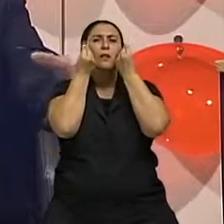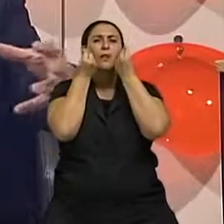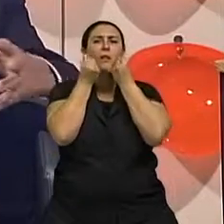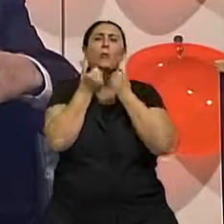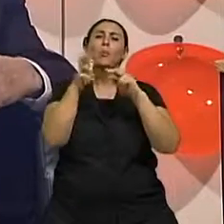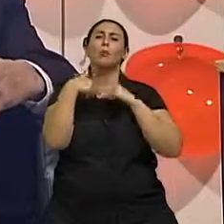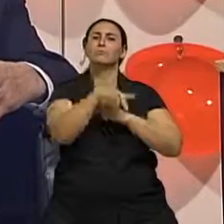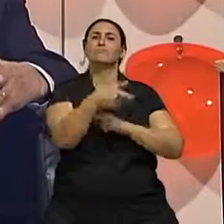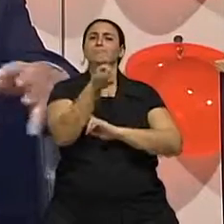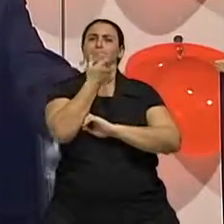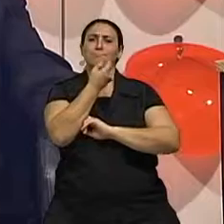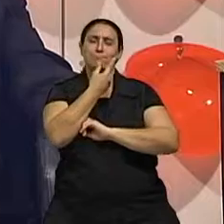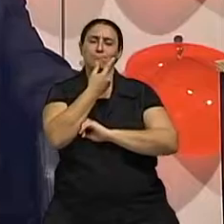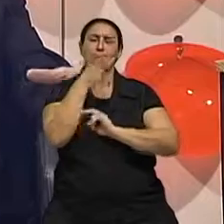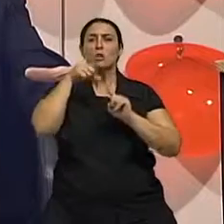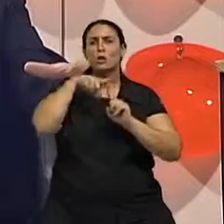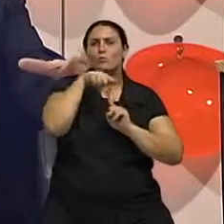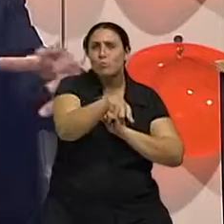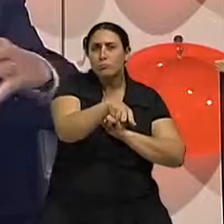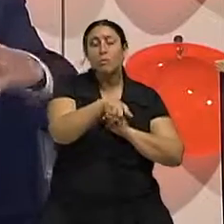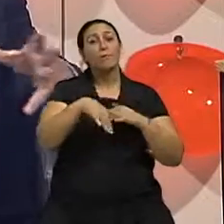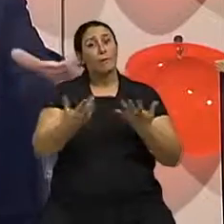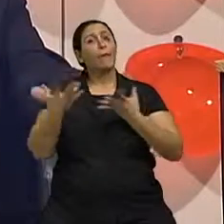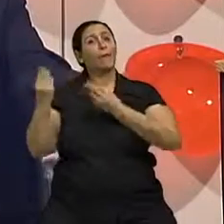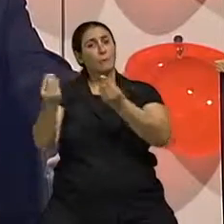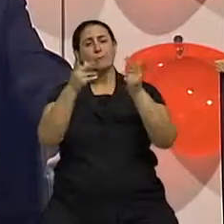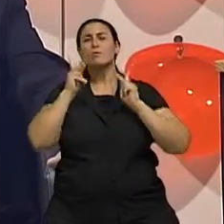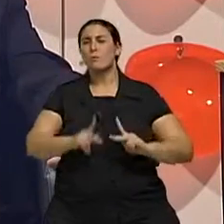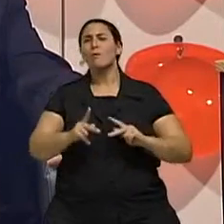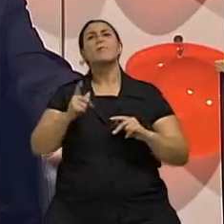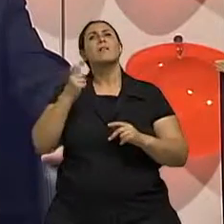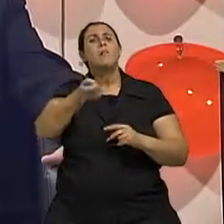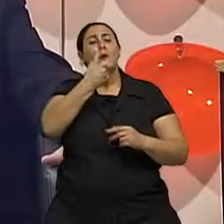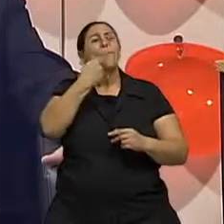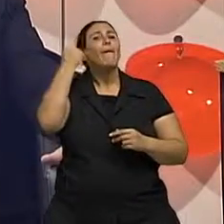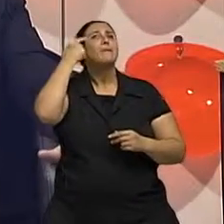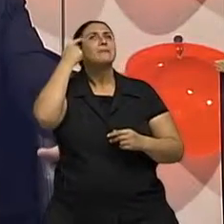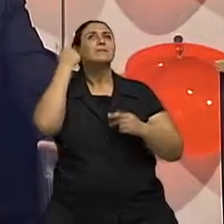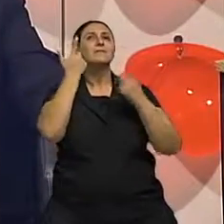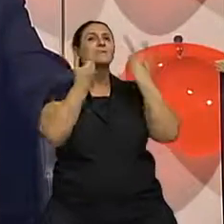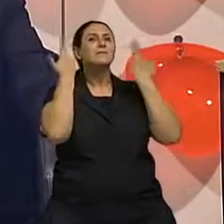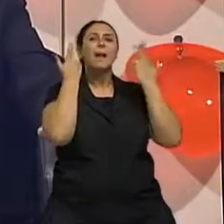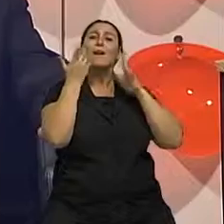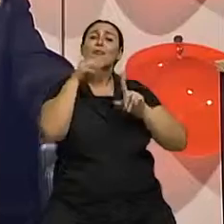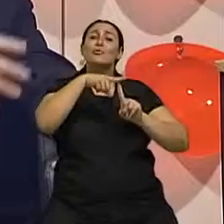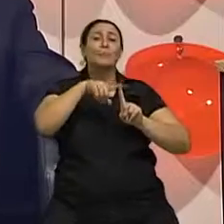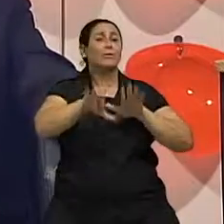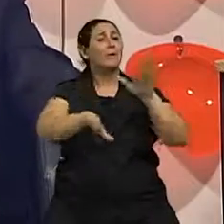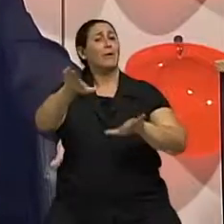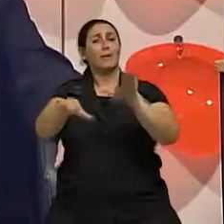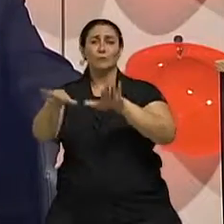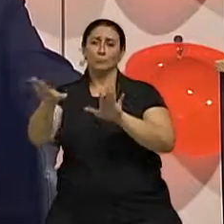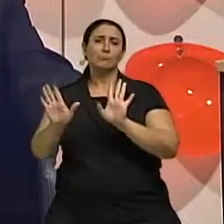procedimento e hoje existem muitas técnicas cirúrgicas. E cada técnica é aplicada para